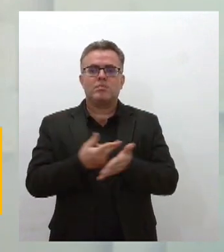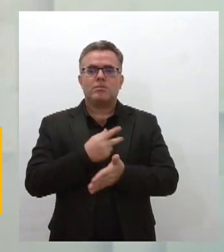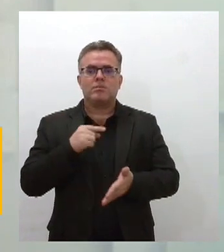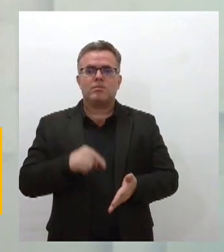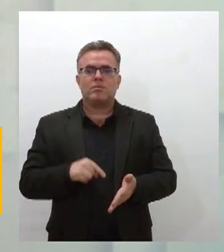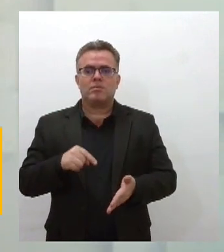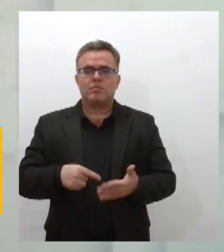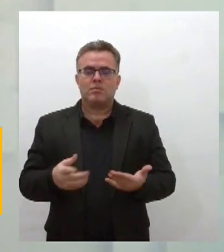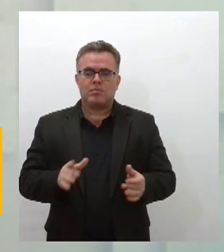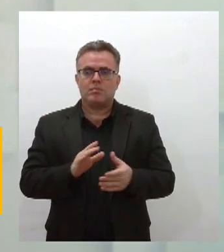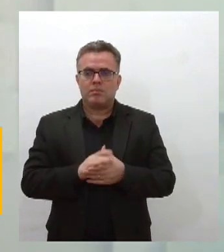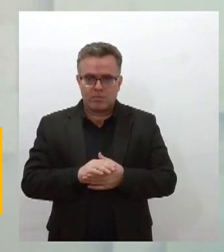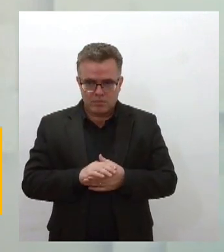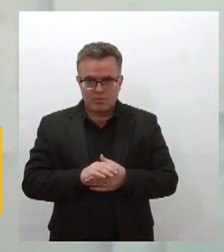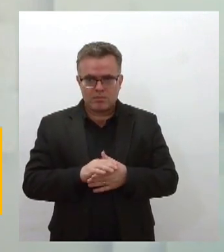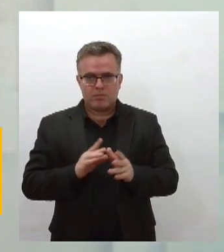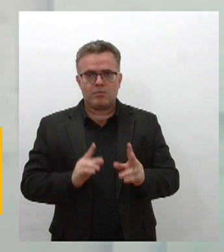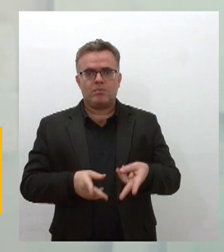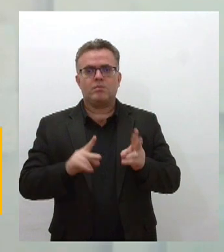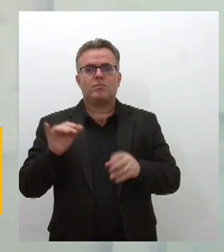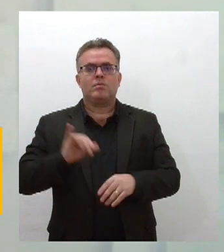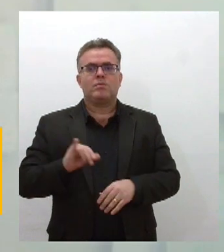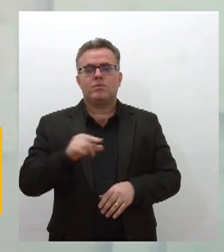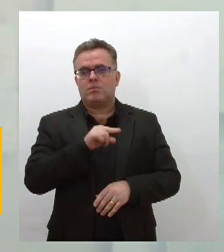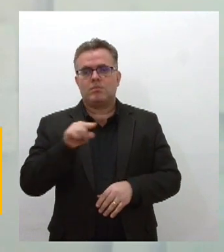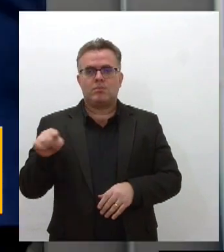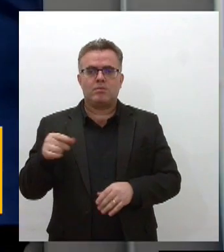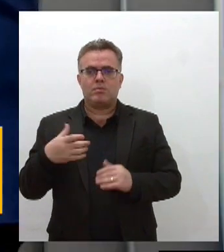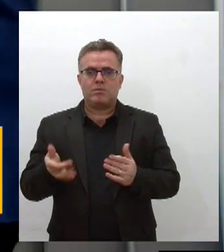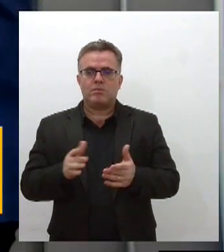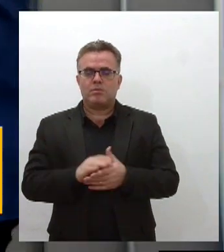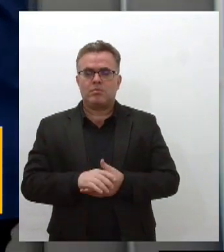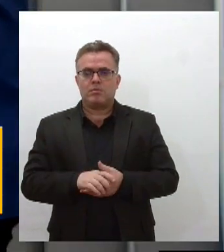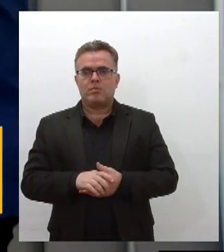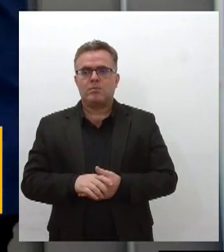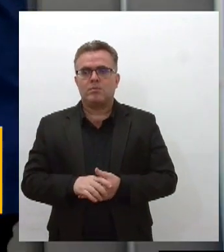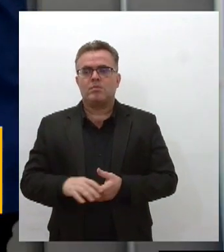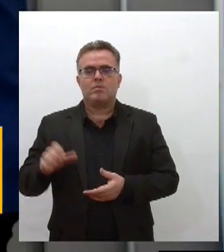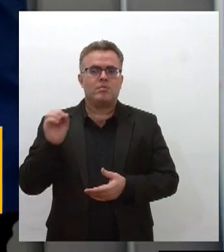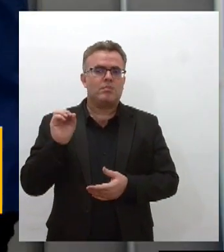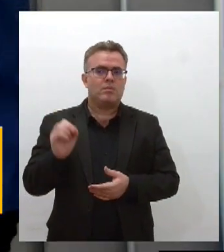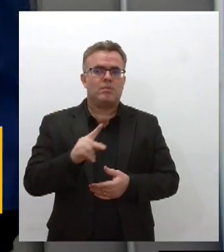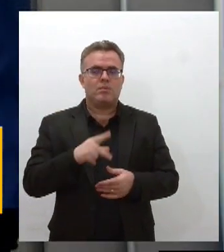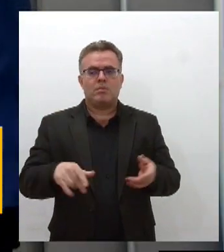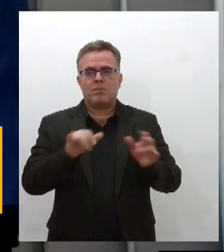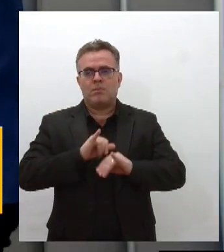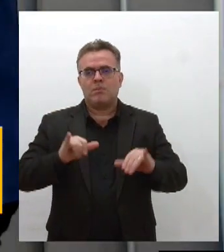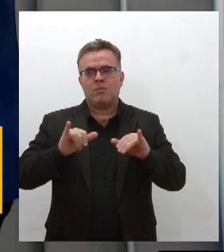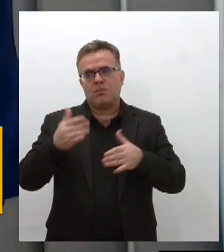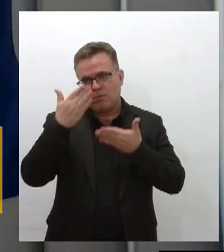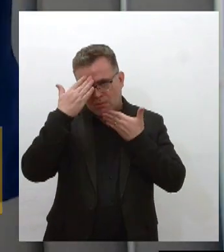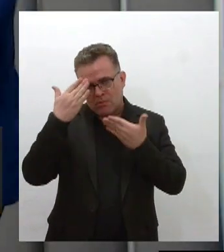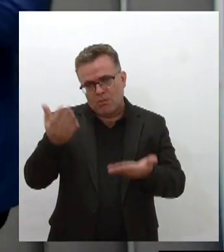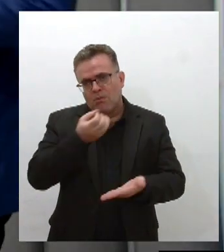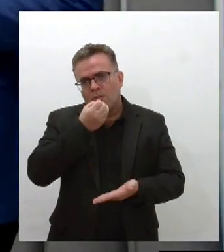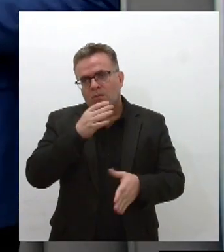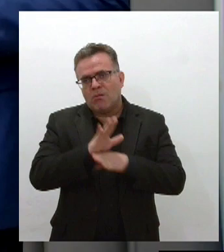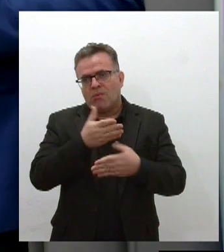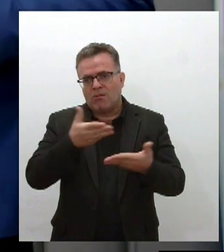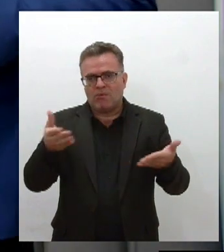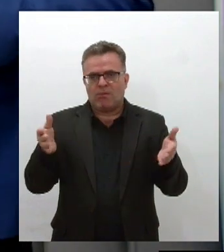sergipano e que é de interesse público, Tiago. Ok, Júlio. Muito obrigado pelas informações. Excelente tarde para você e até mais, viu?